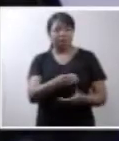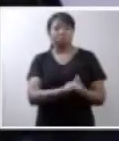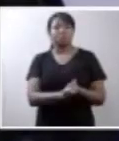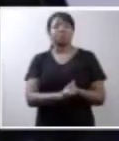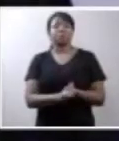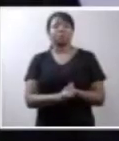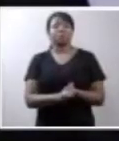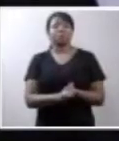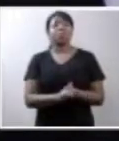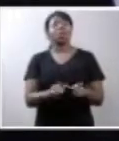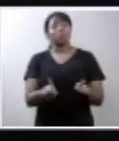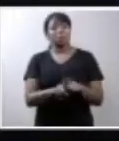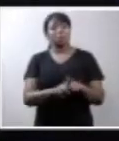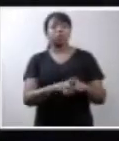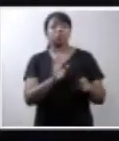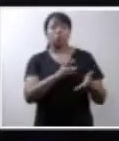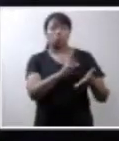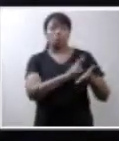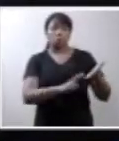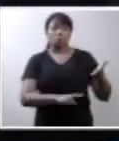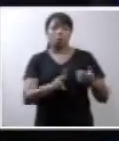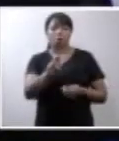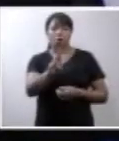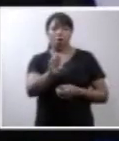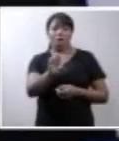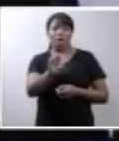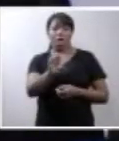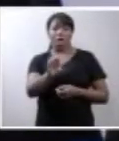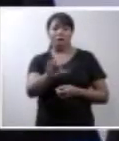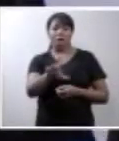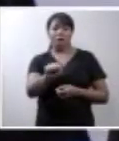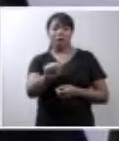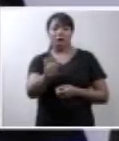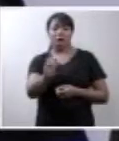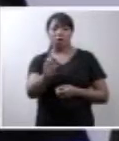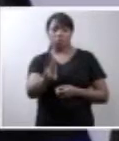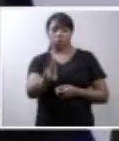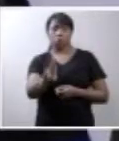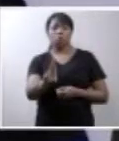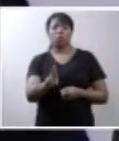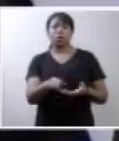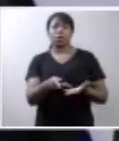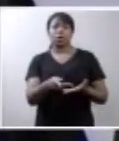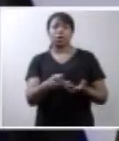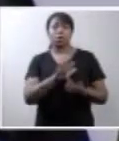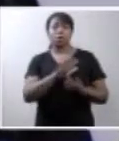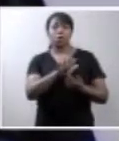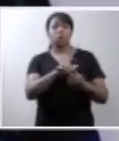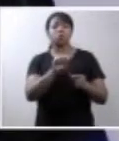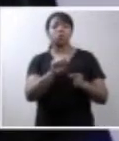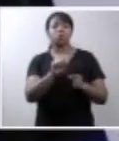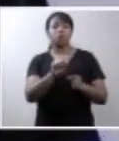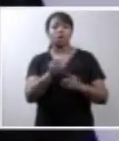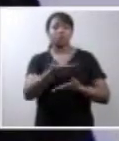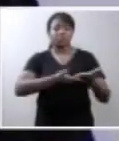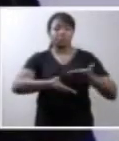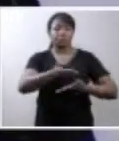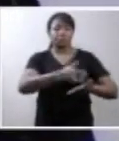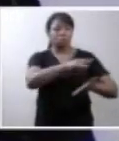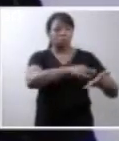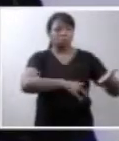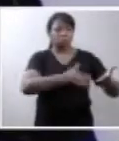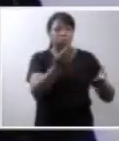O relator, ele instrumentalmente dirige a tramitação do